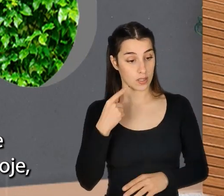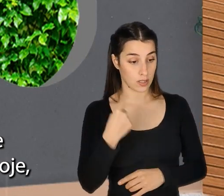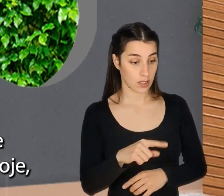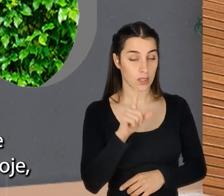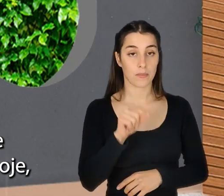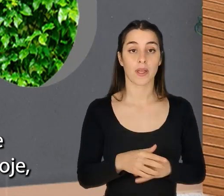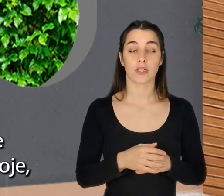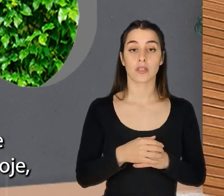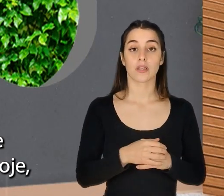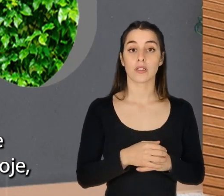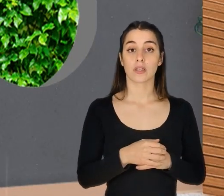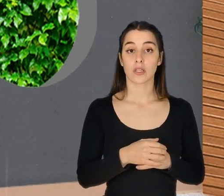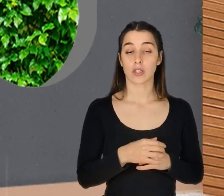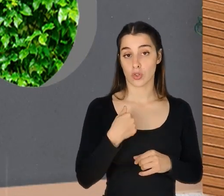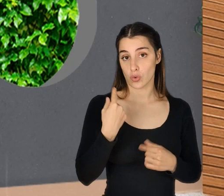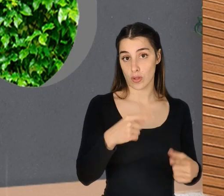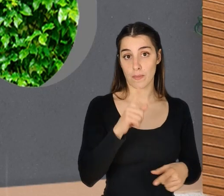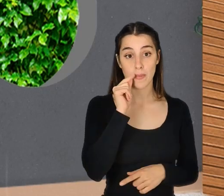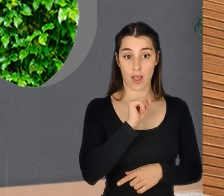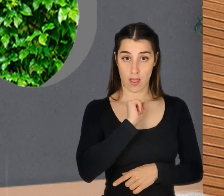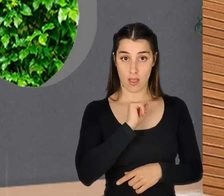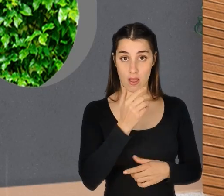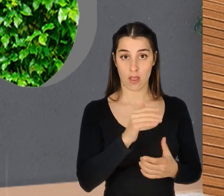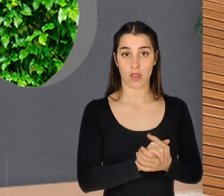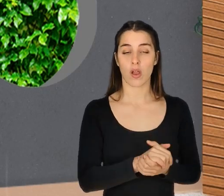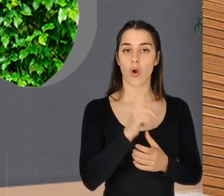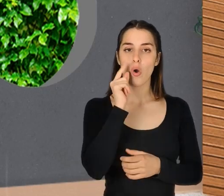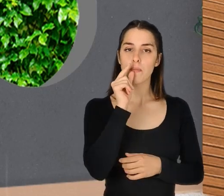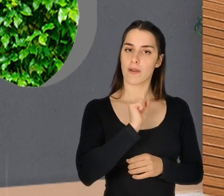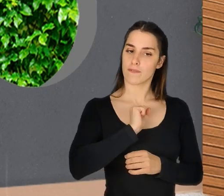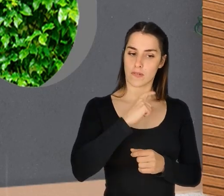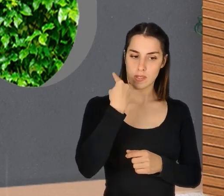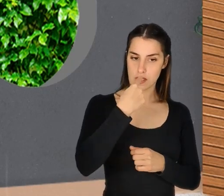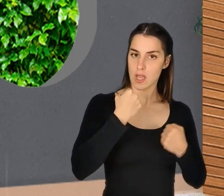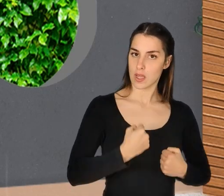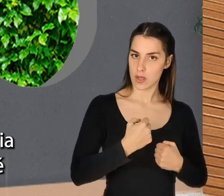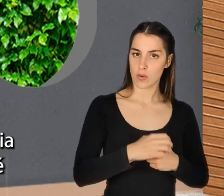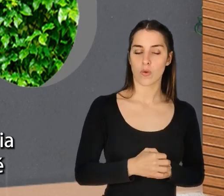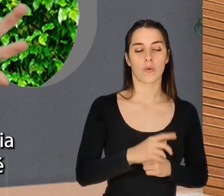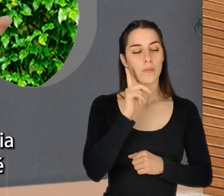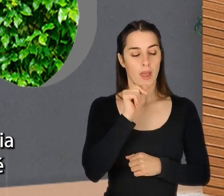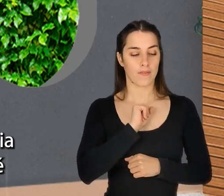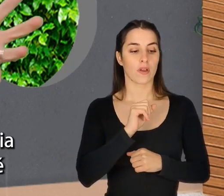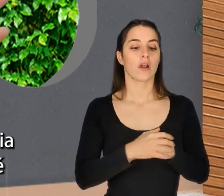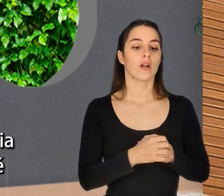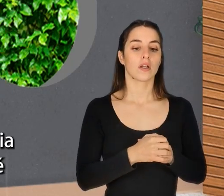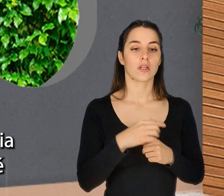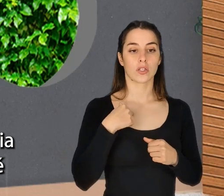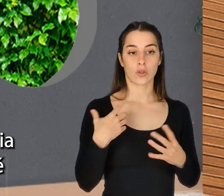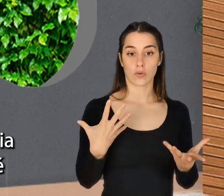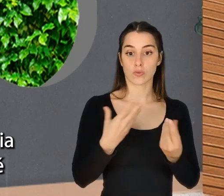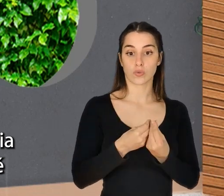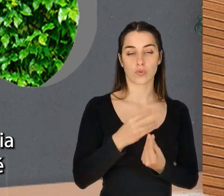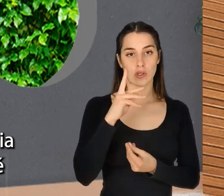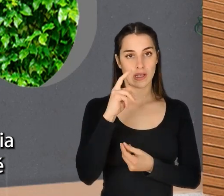que ele ainda está cá hoje, o meu pai, e ele era um homem muito sério, não é? E às vezes, e eu estive com ele